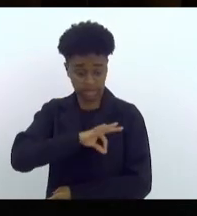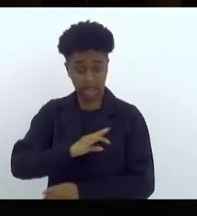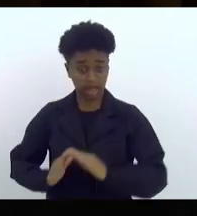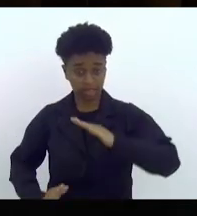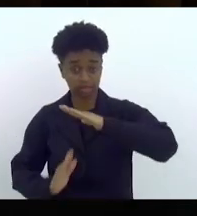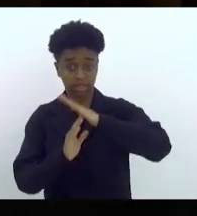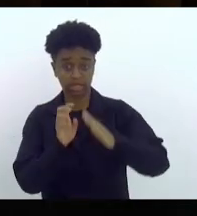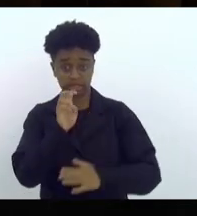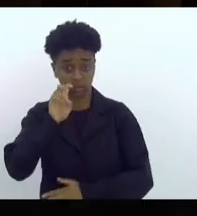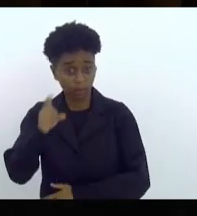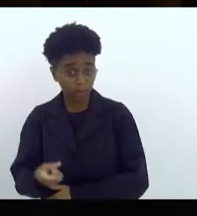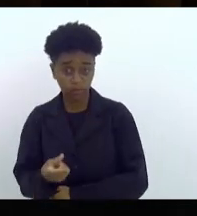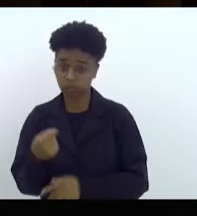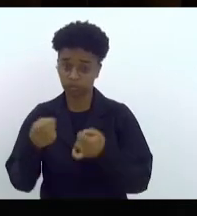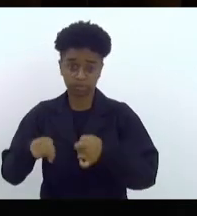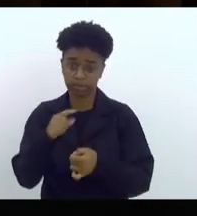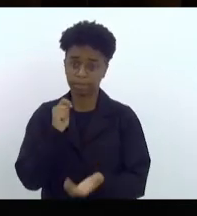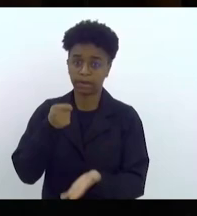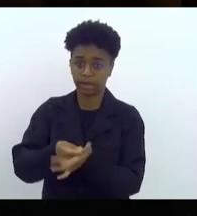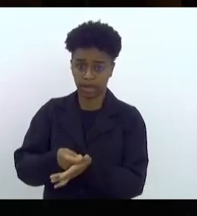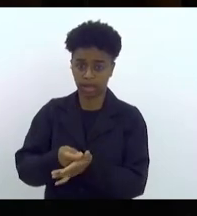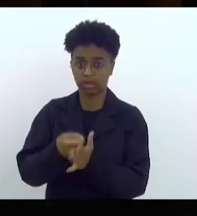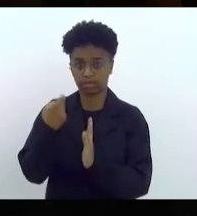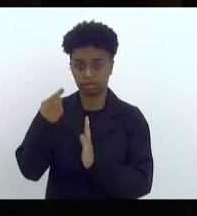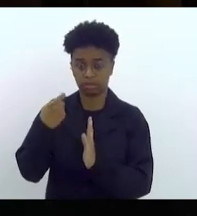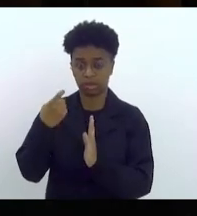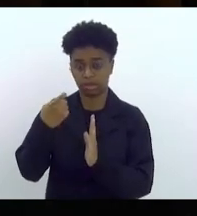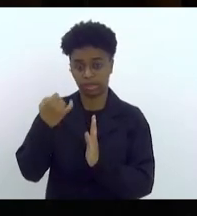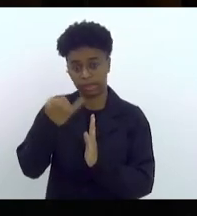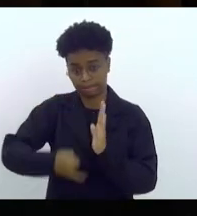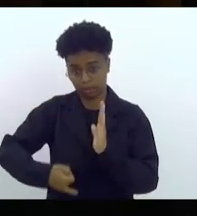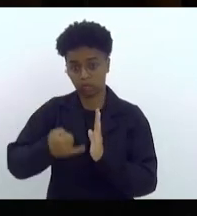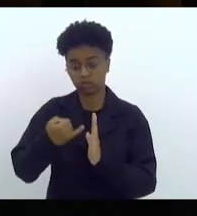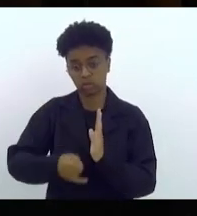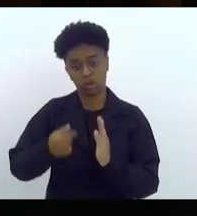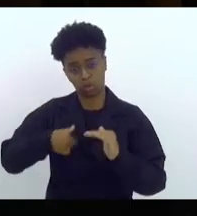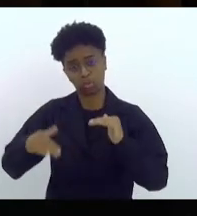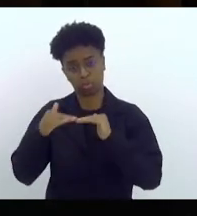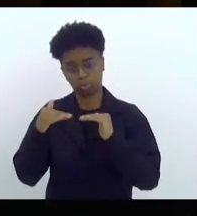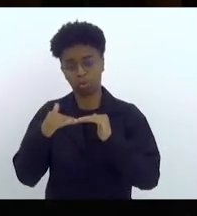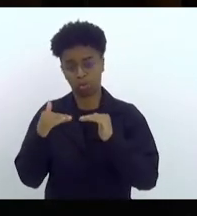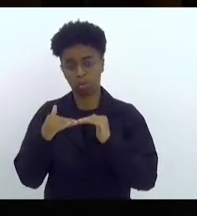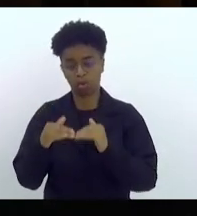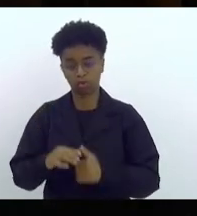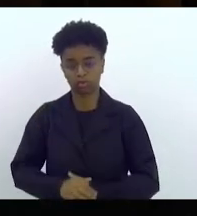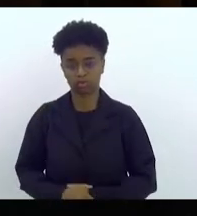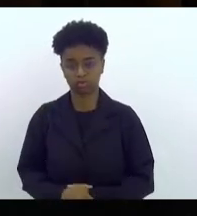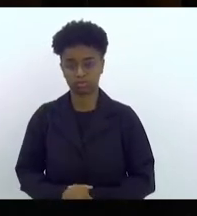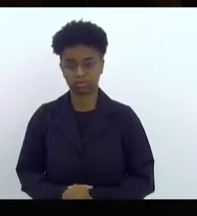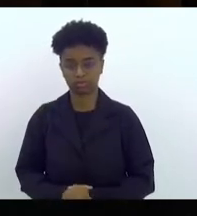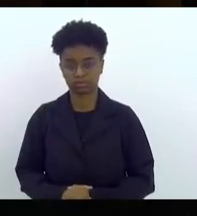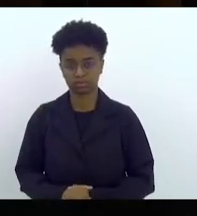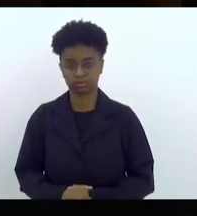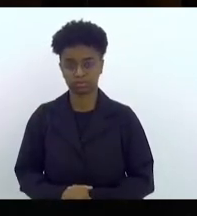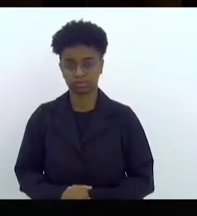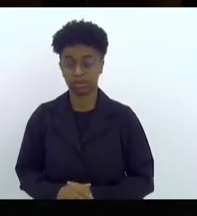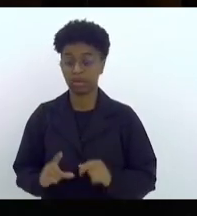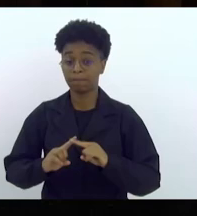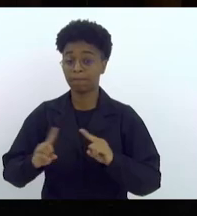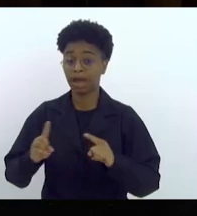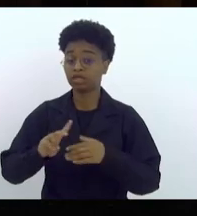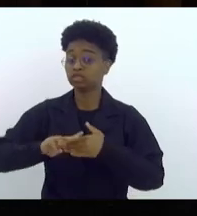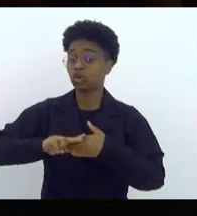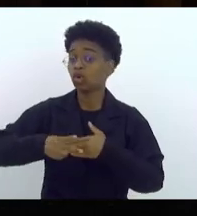deveria pagar imposto de renda. Concordo em gênero, número e grau. Consequência.